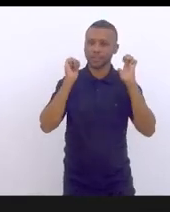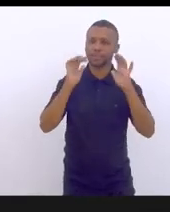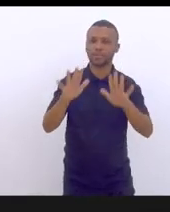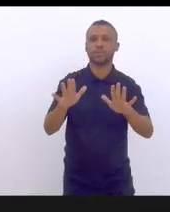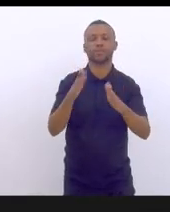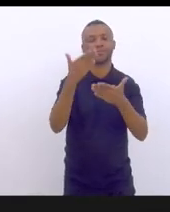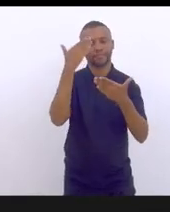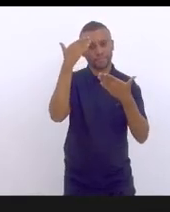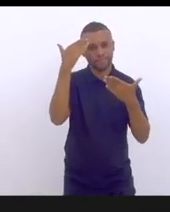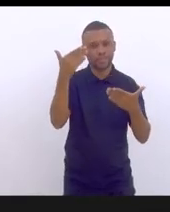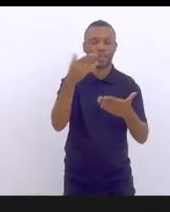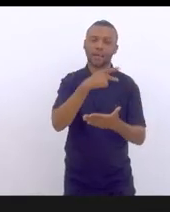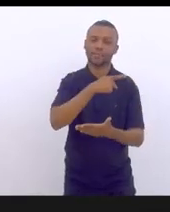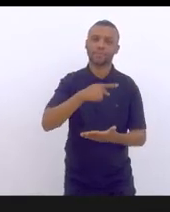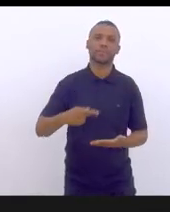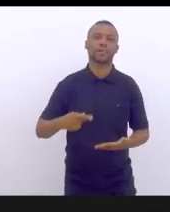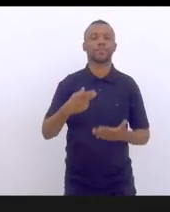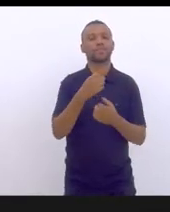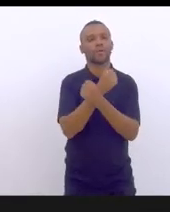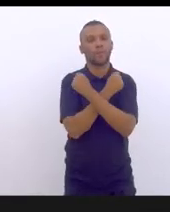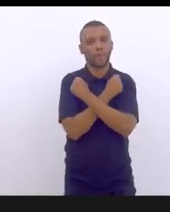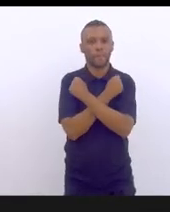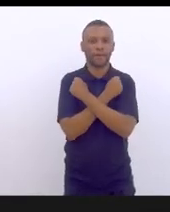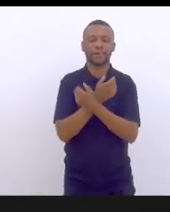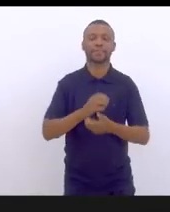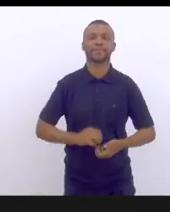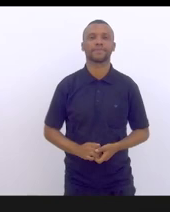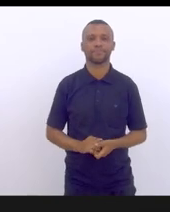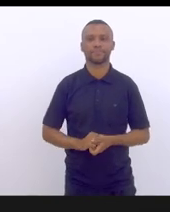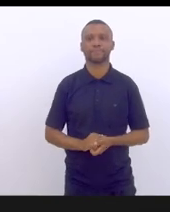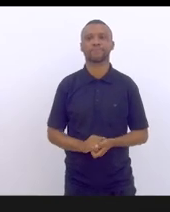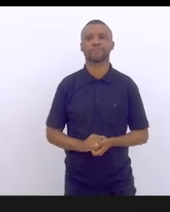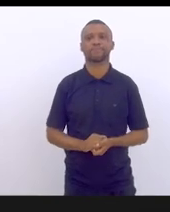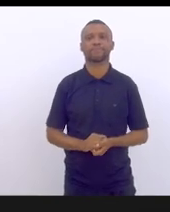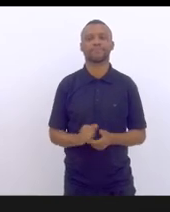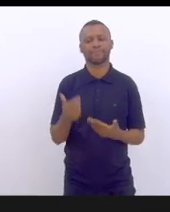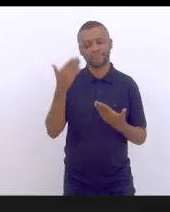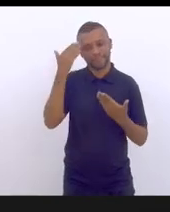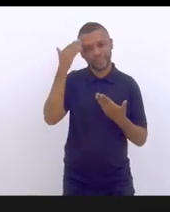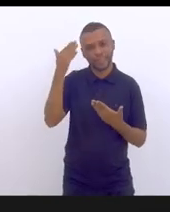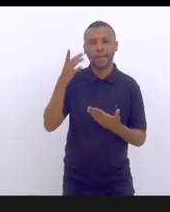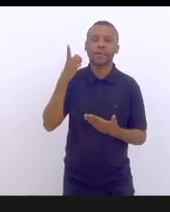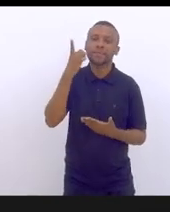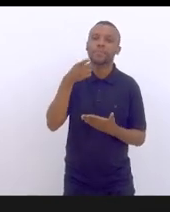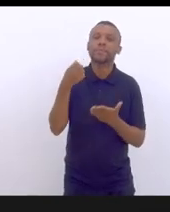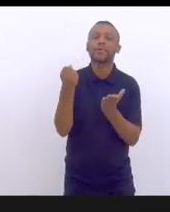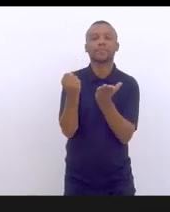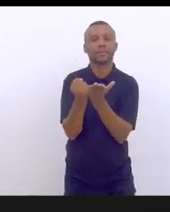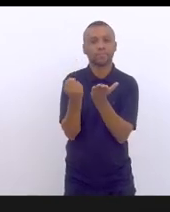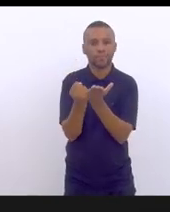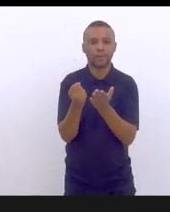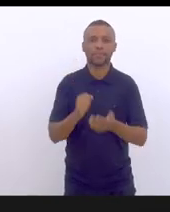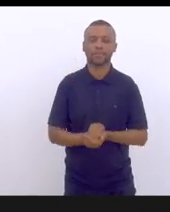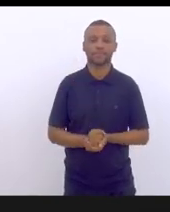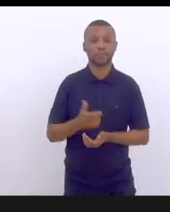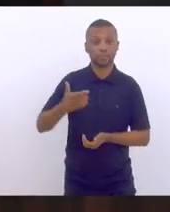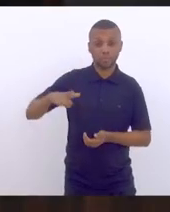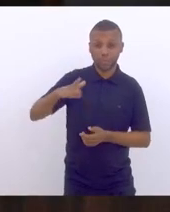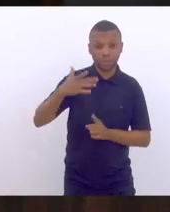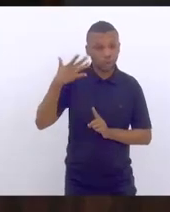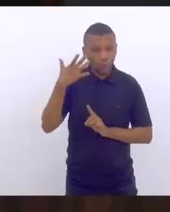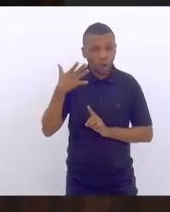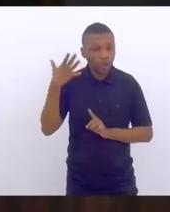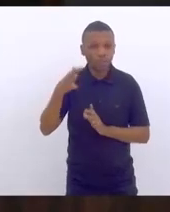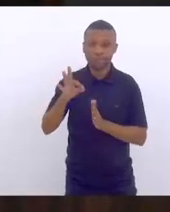Obrigado, presidente. Um abraço, presidenta. Obrigada, deputado Samuel Malafaia. Não havendo mais jogador